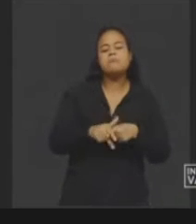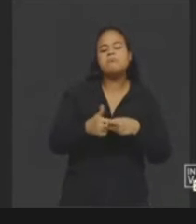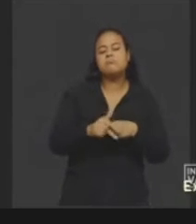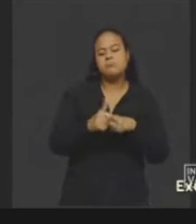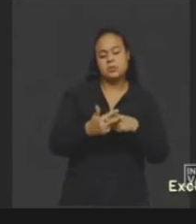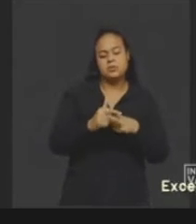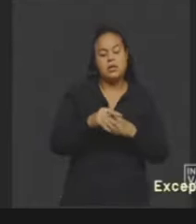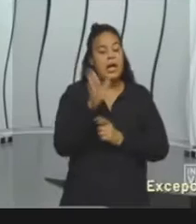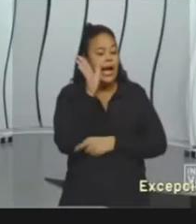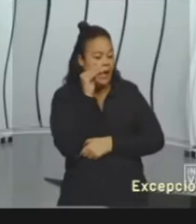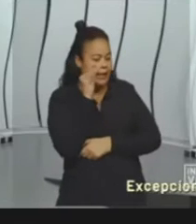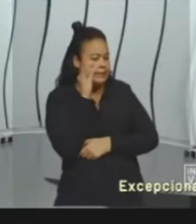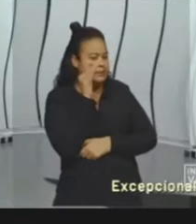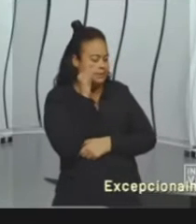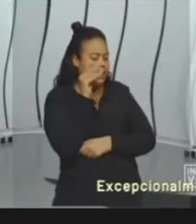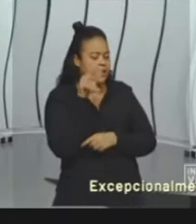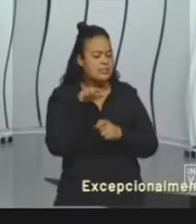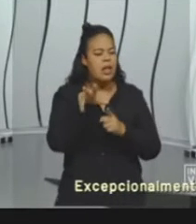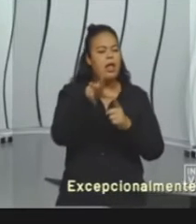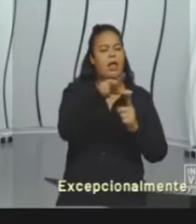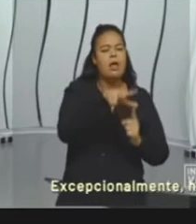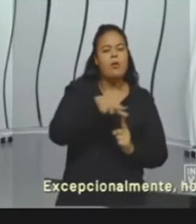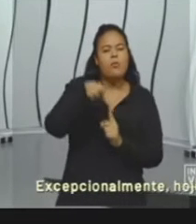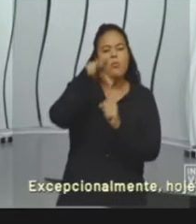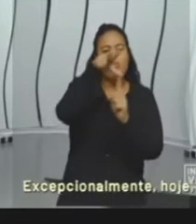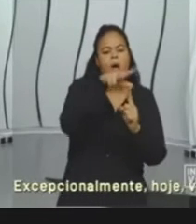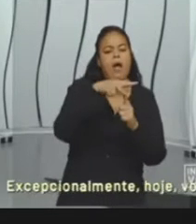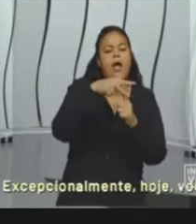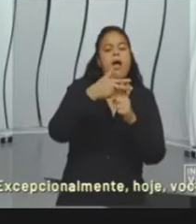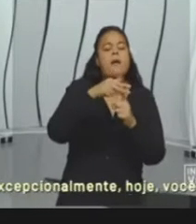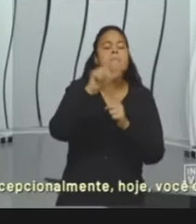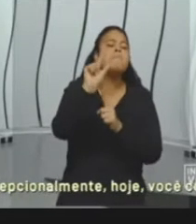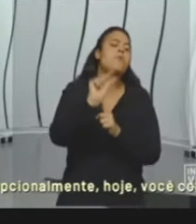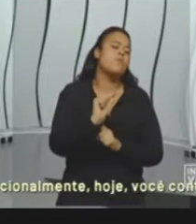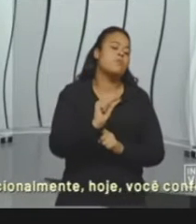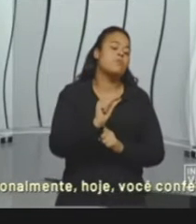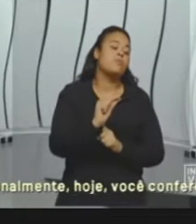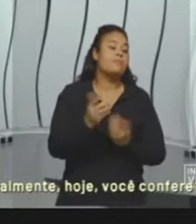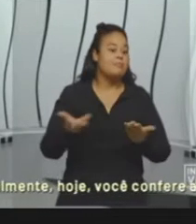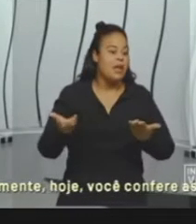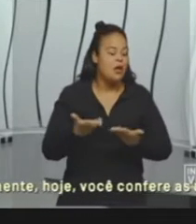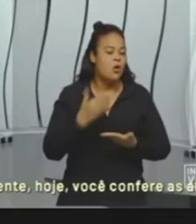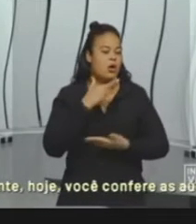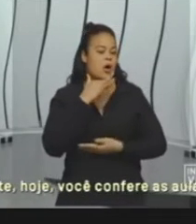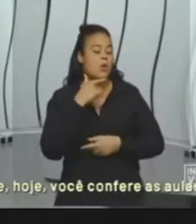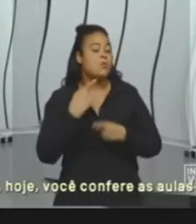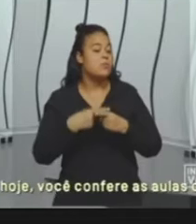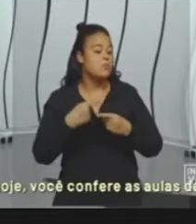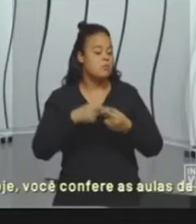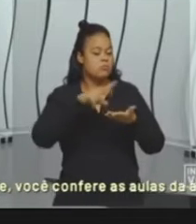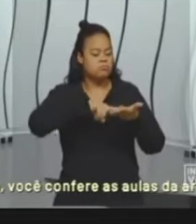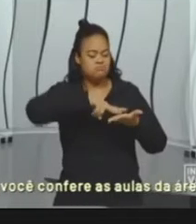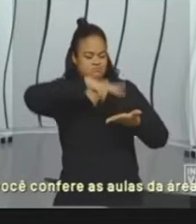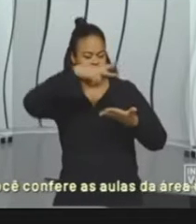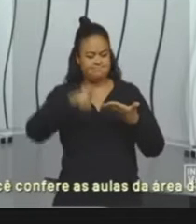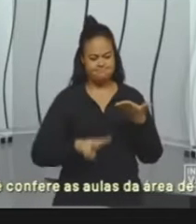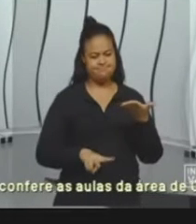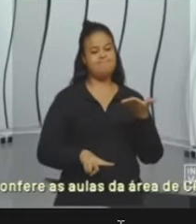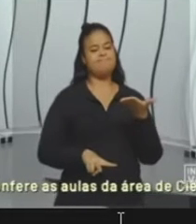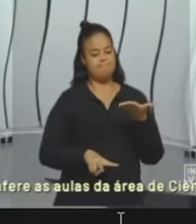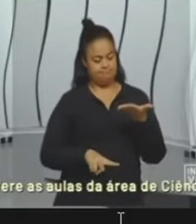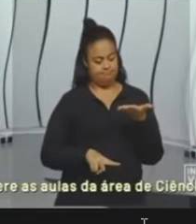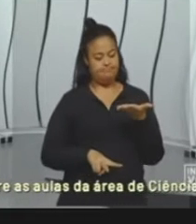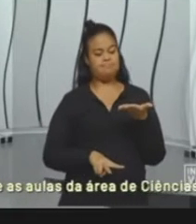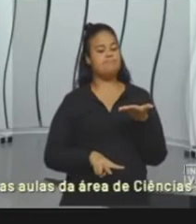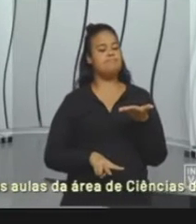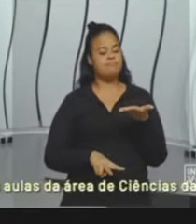Então, é interessante, bastante interessante. Mas vamos ver as desvantagens da energia eólica. Desvantagens, vamos lá.